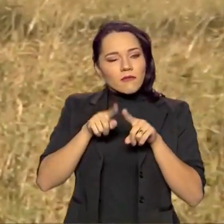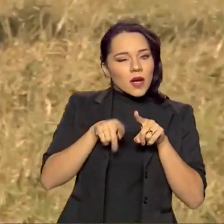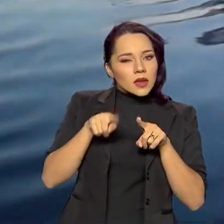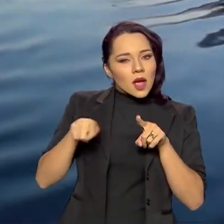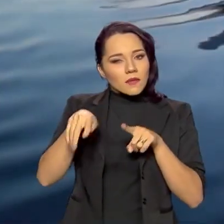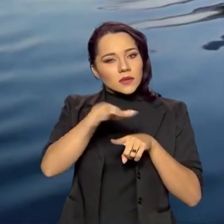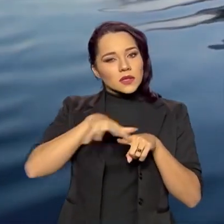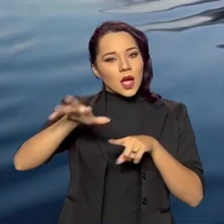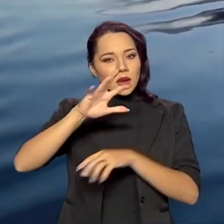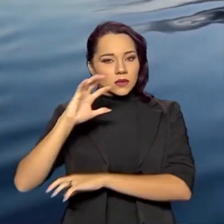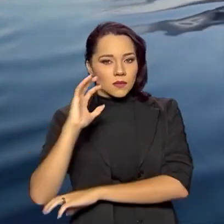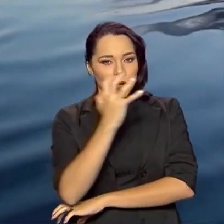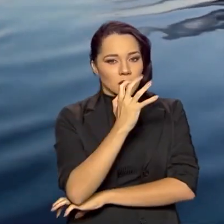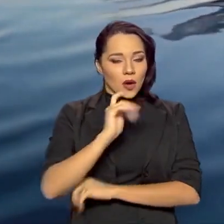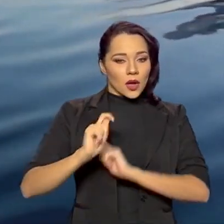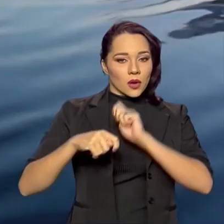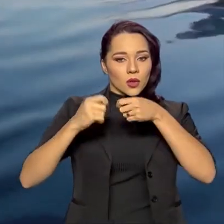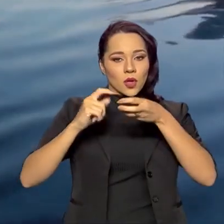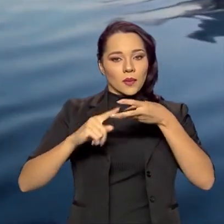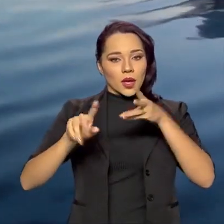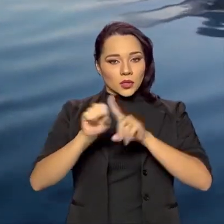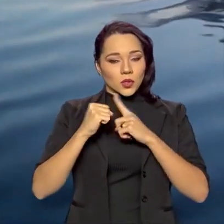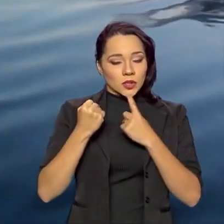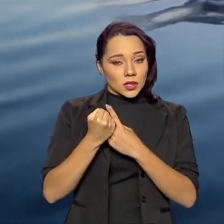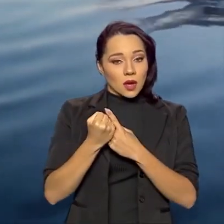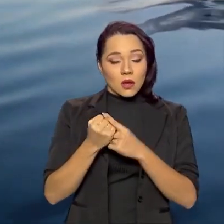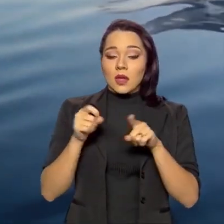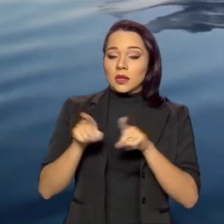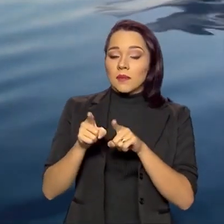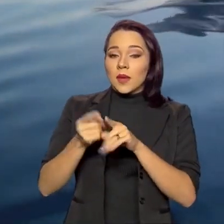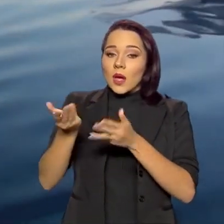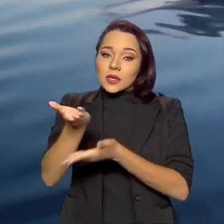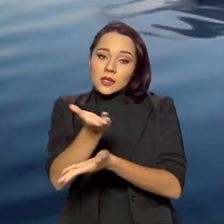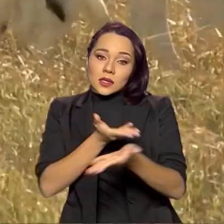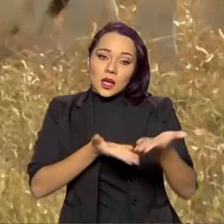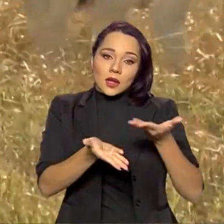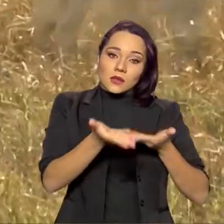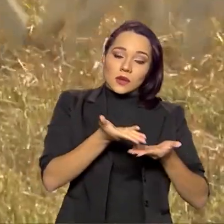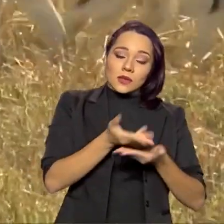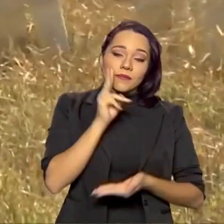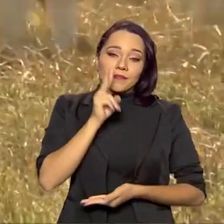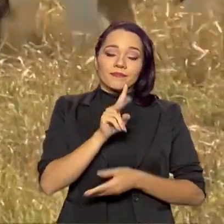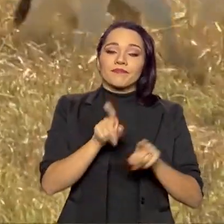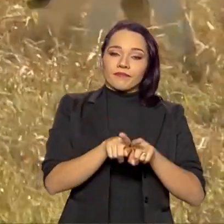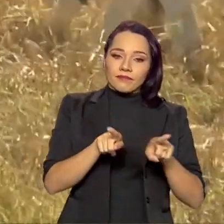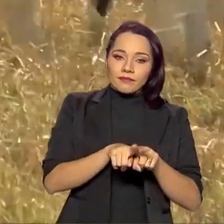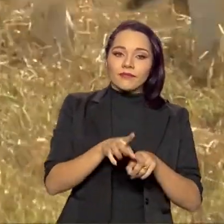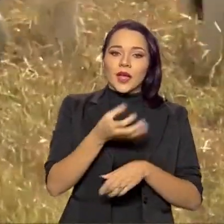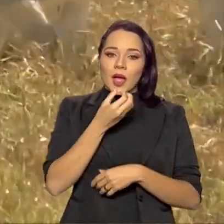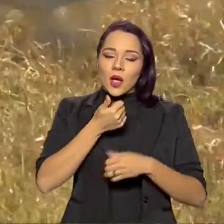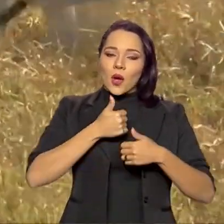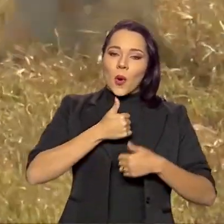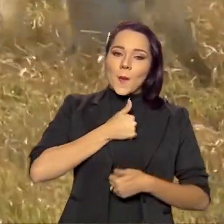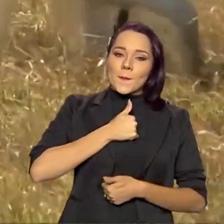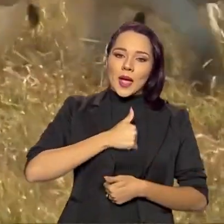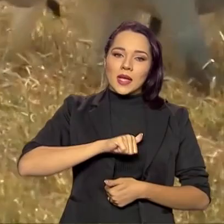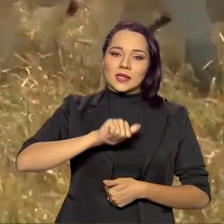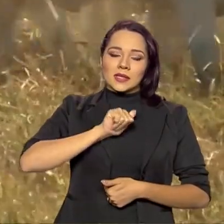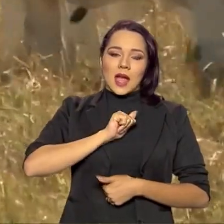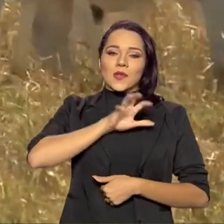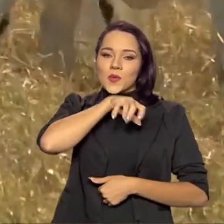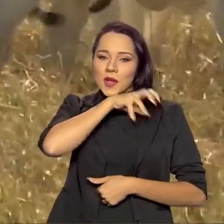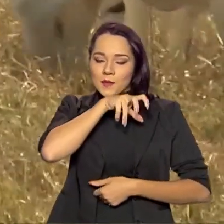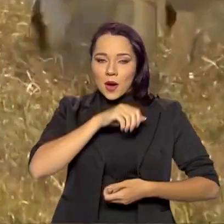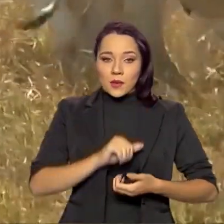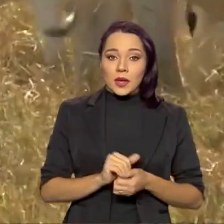ambientais, econômicas e sociais e suas interações, considerando inclusive o bem-estar animal. Além